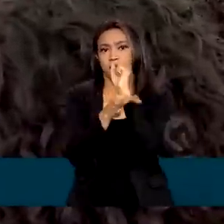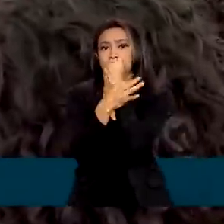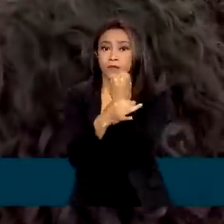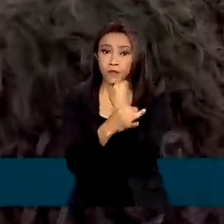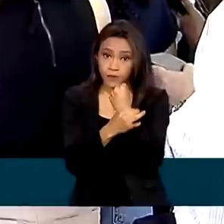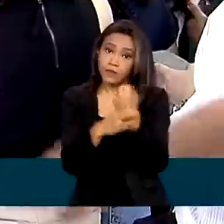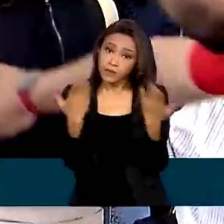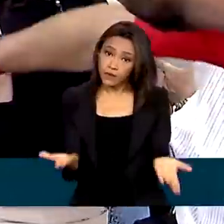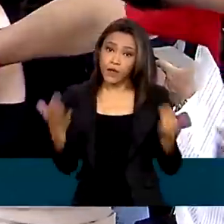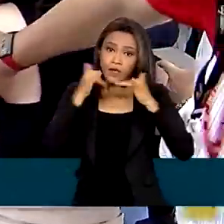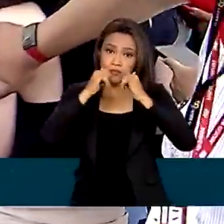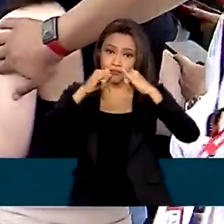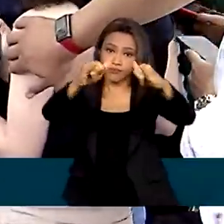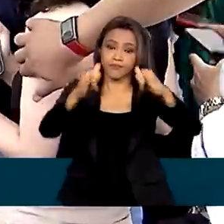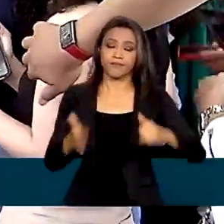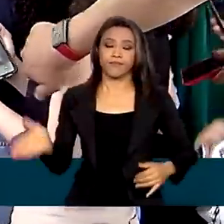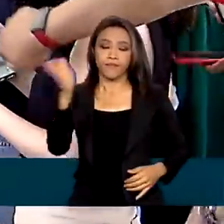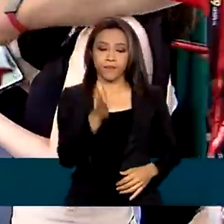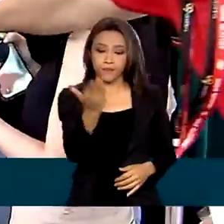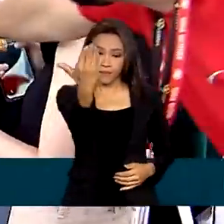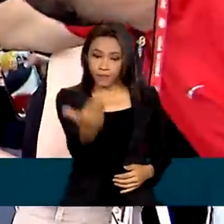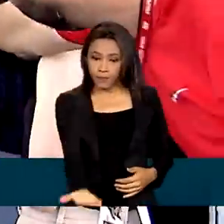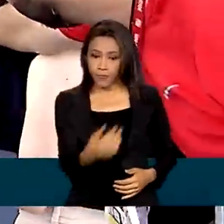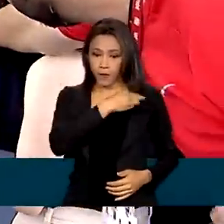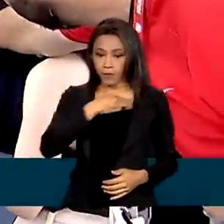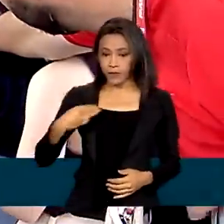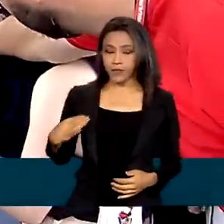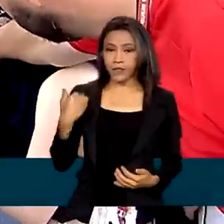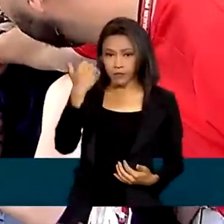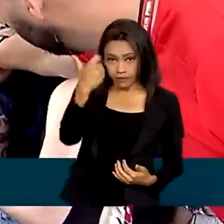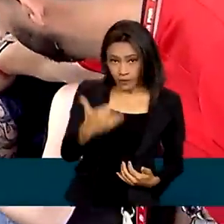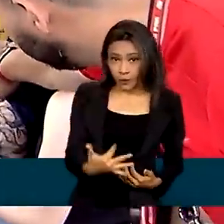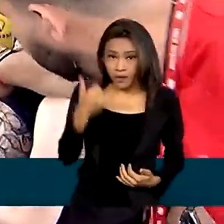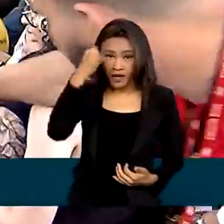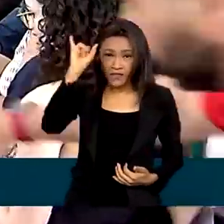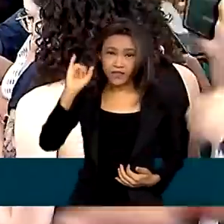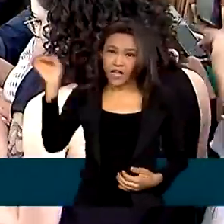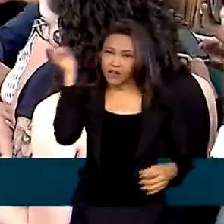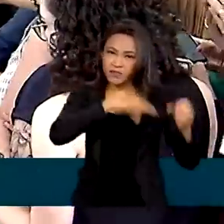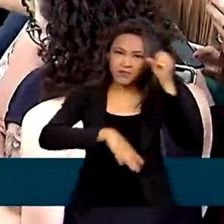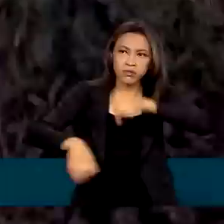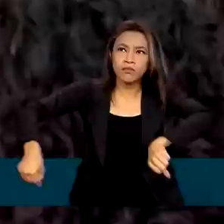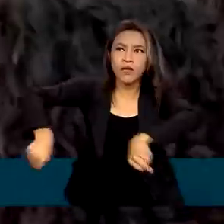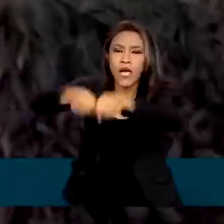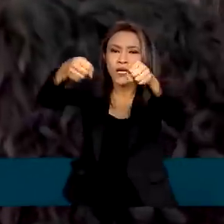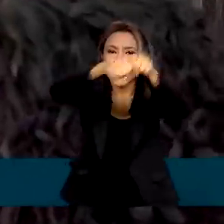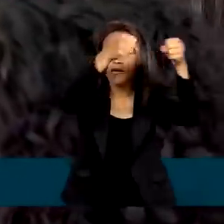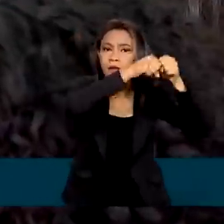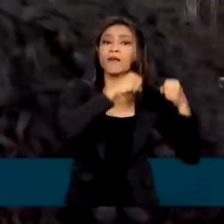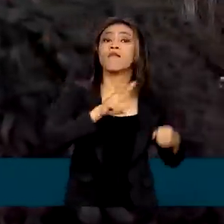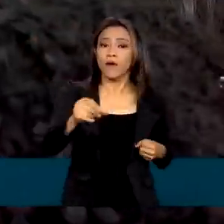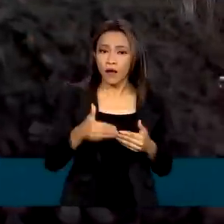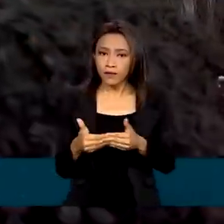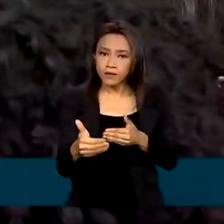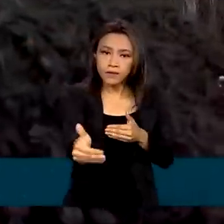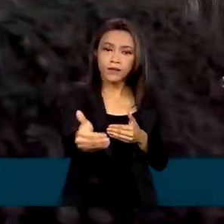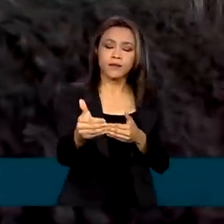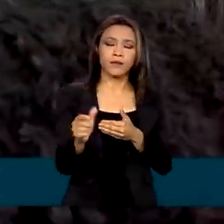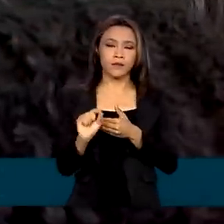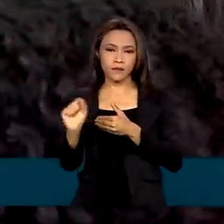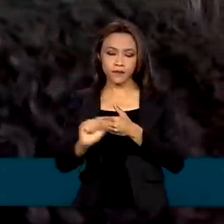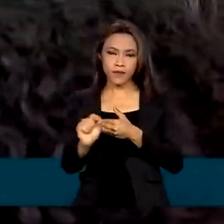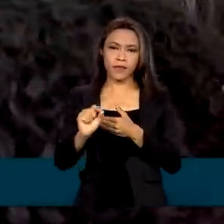brasileiras e brasileiras. Segundo o ministro, para impedir novos ataques ao setor elétrico, haverá ações focais,